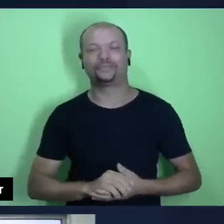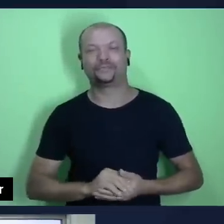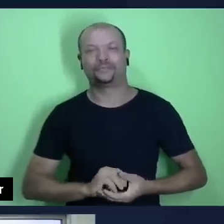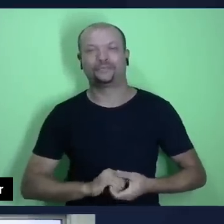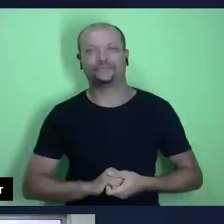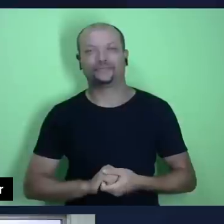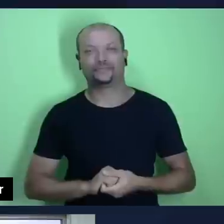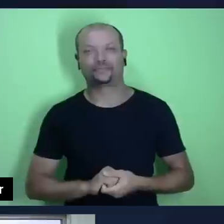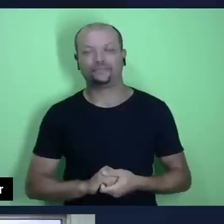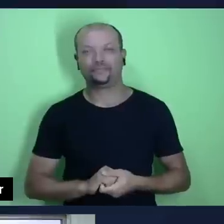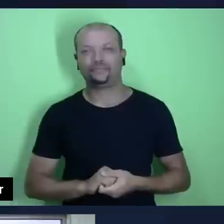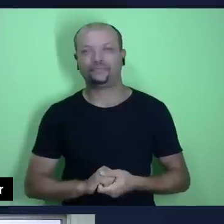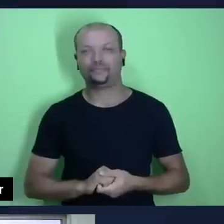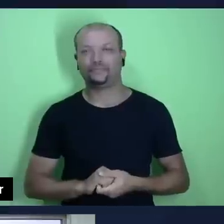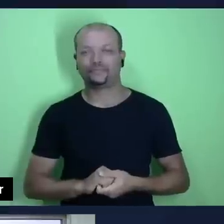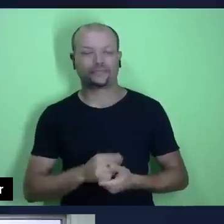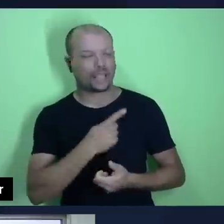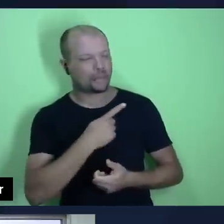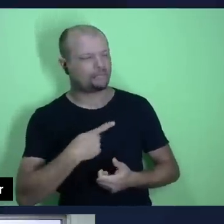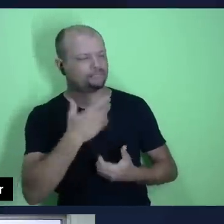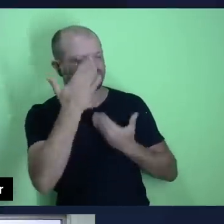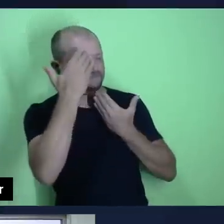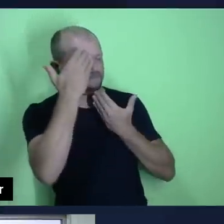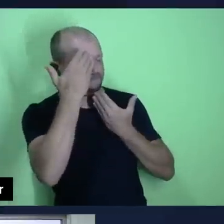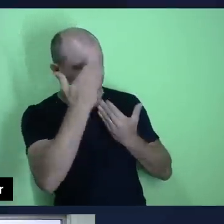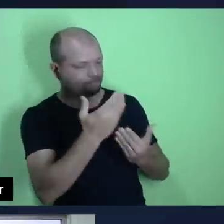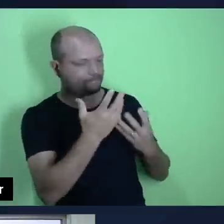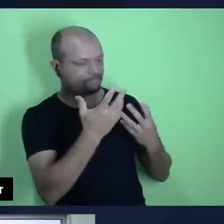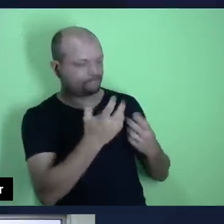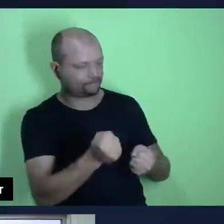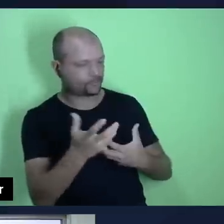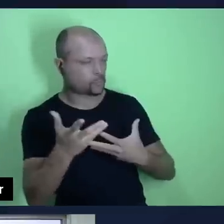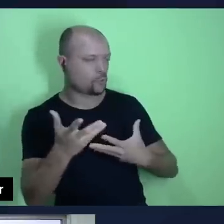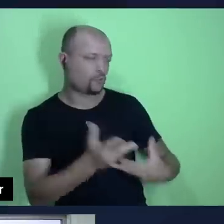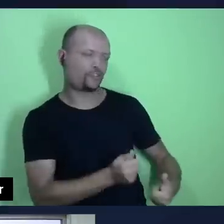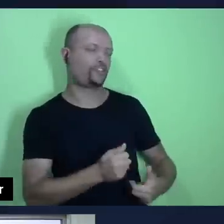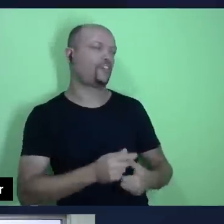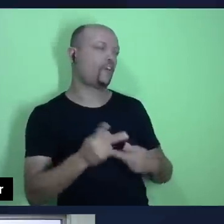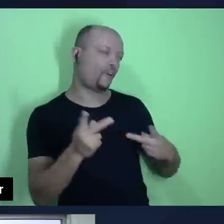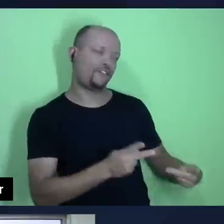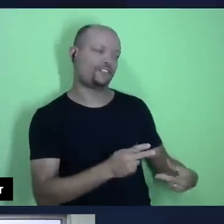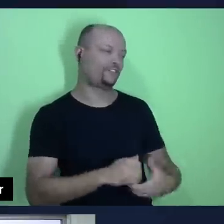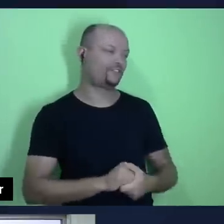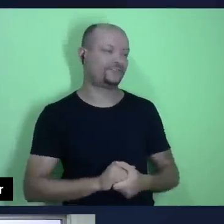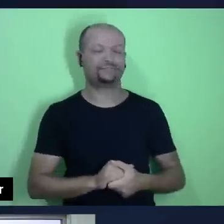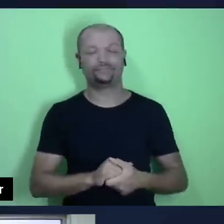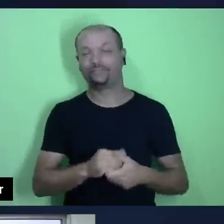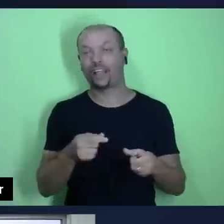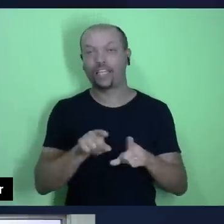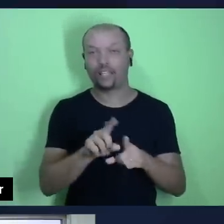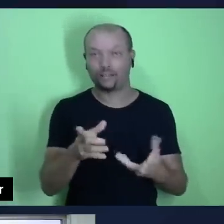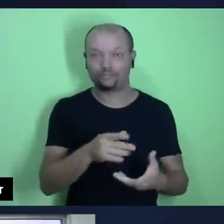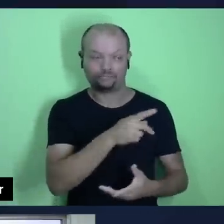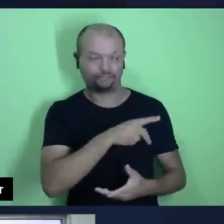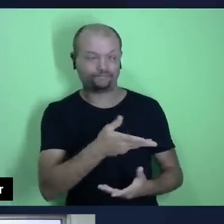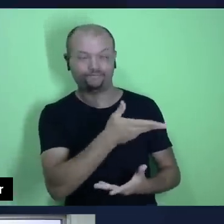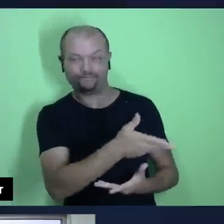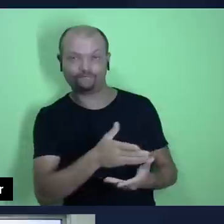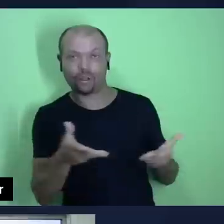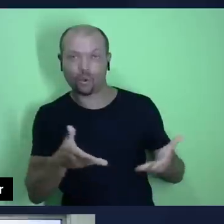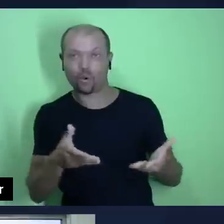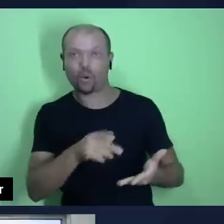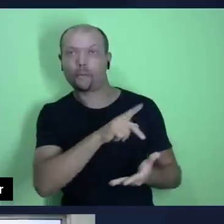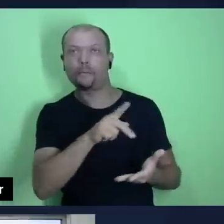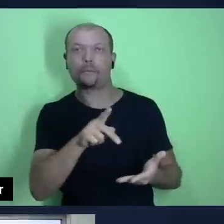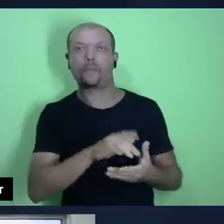Pastor Ezinaldo, muito obrigado por aceitar o convite, o privilégio é nosso, então, para você que nos acompanha, o pastor Ezinaldo Pereira, atualmente professor